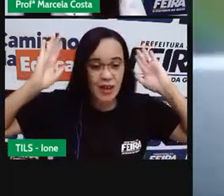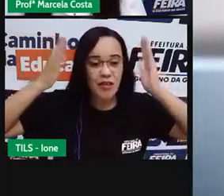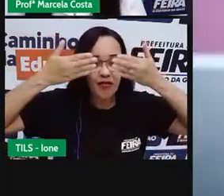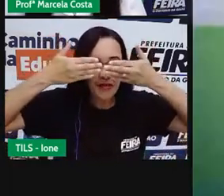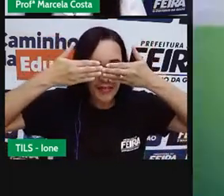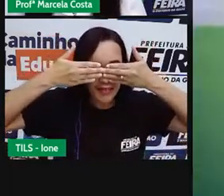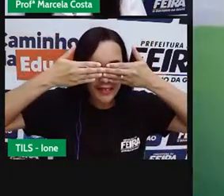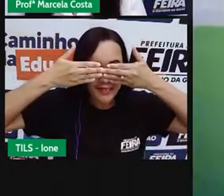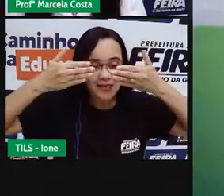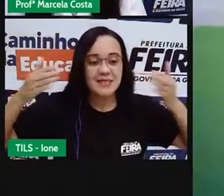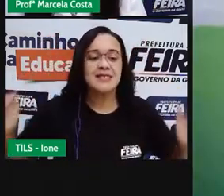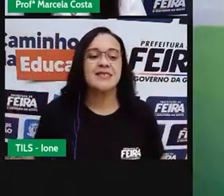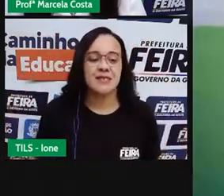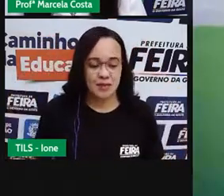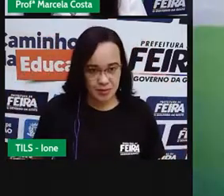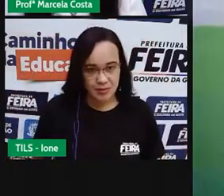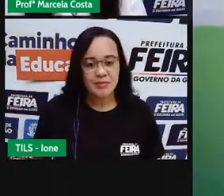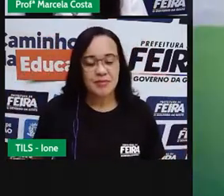Então